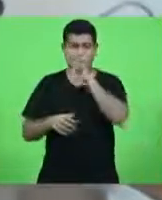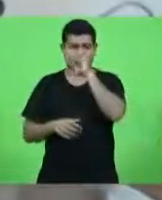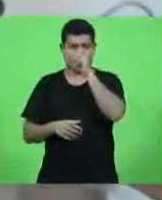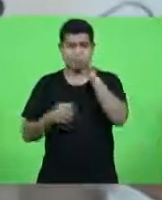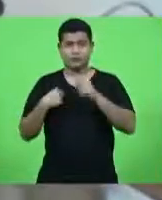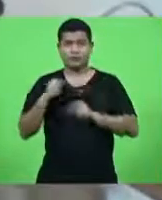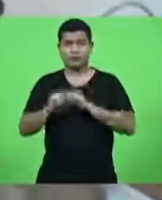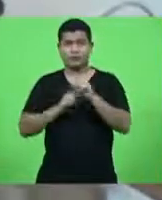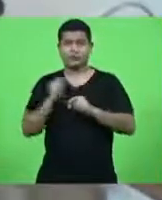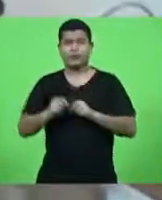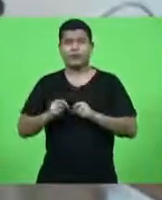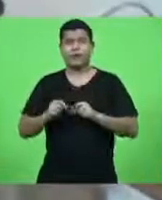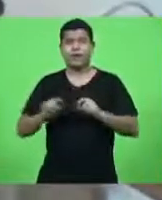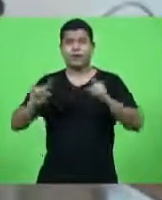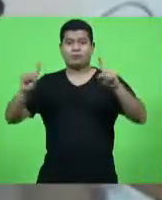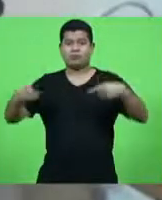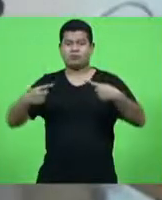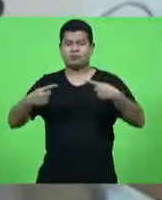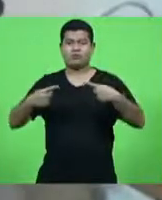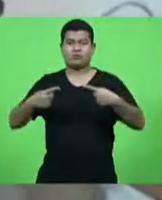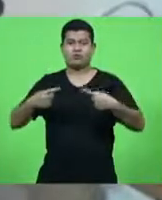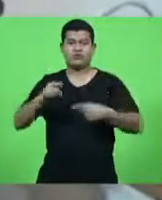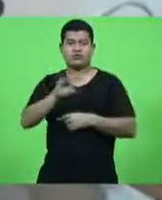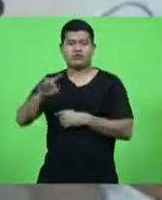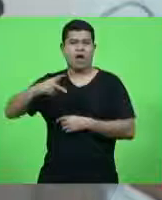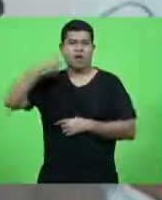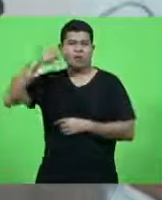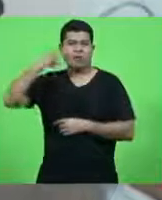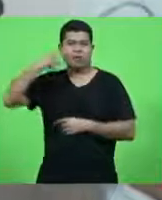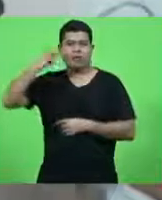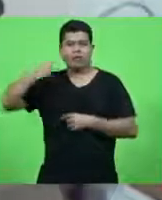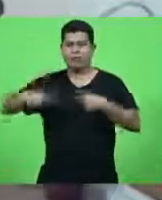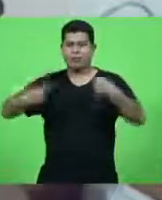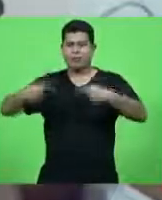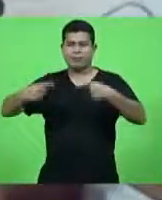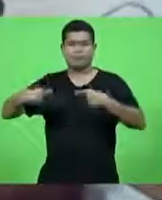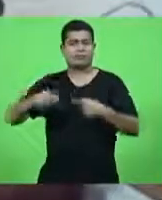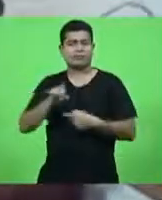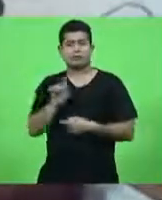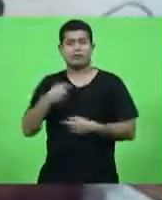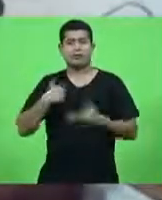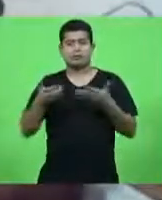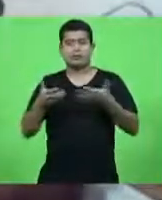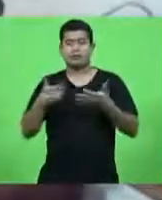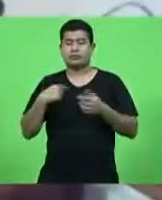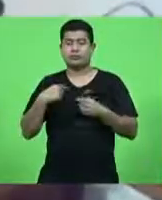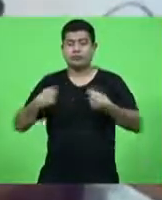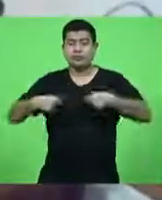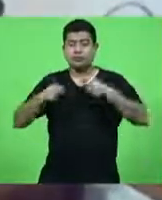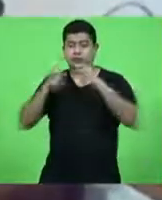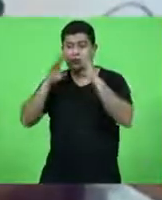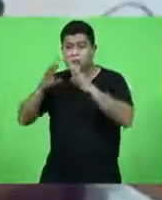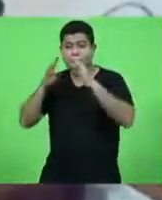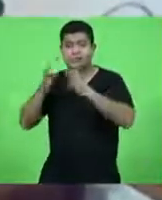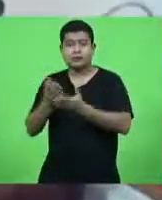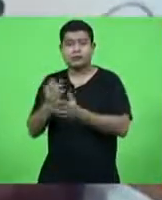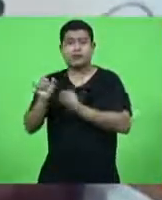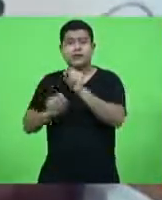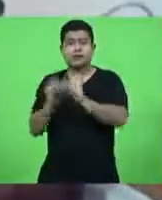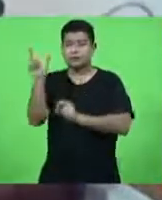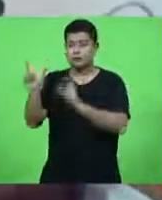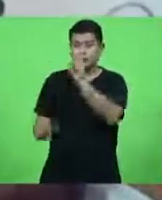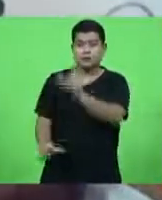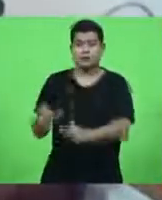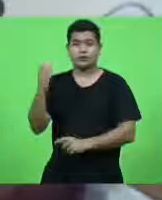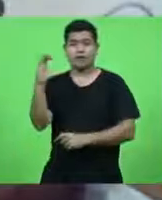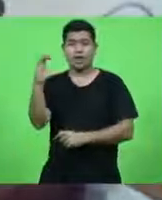para o acerramento da politização quero ir pelo caminho oposto que é a hora de ouvirmos as vozes da ciência e de calarmos